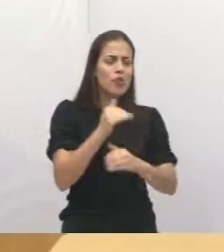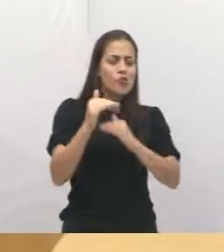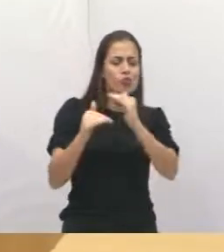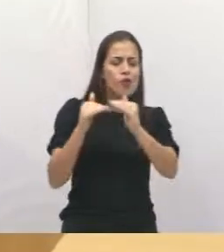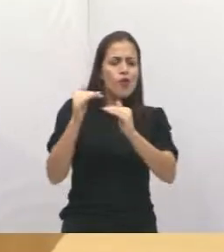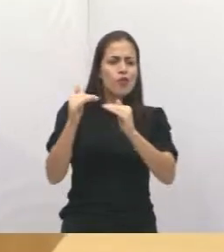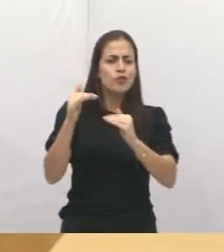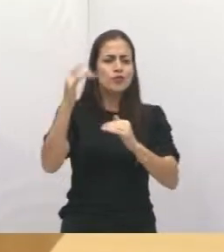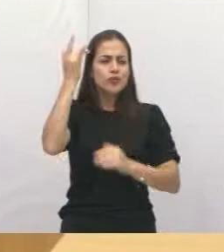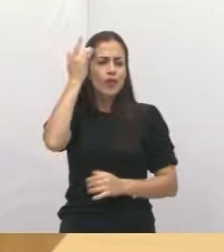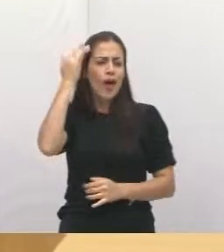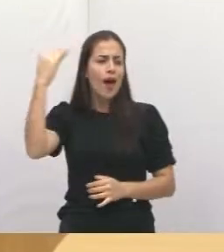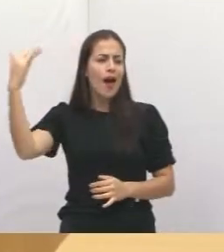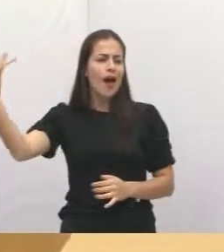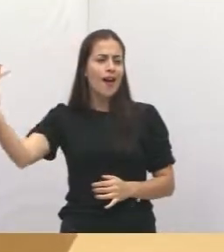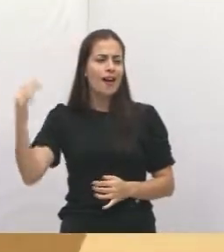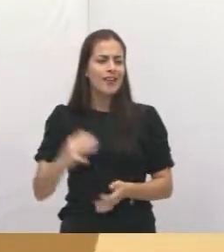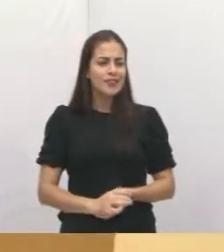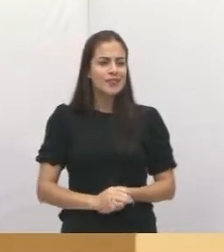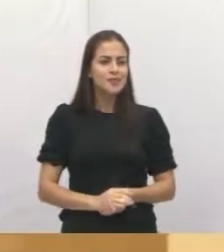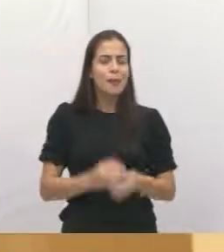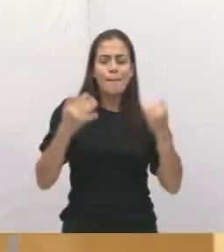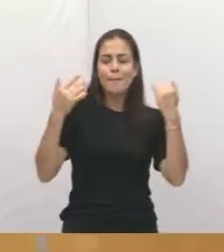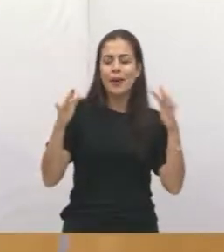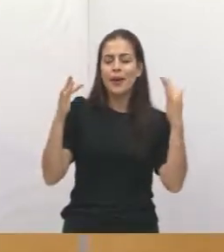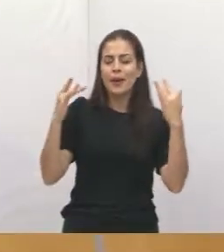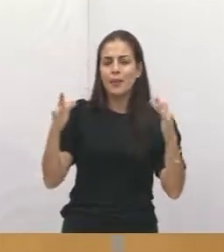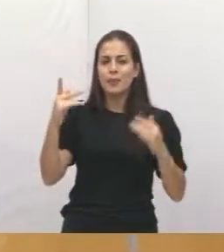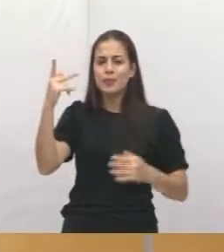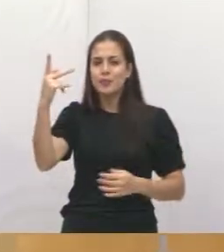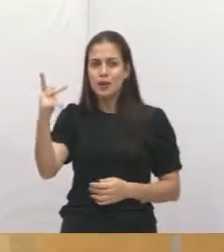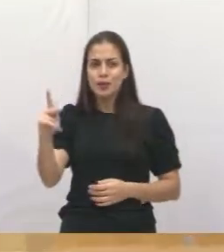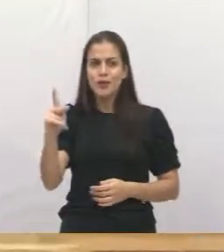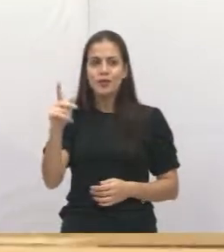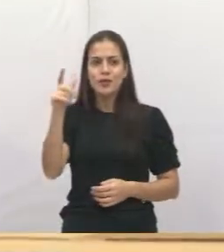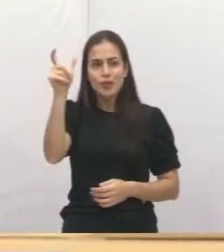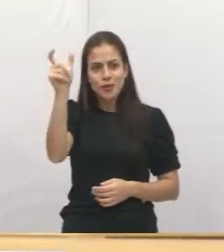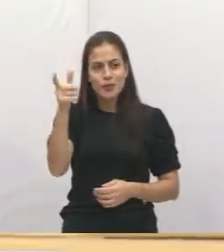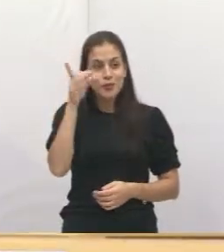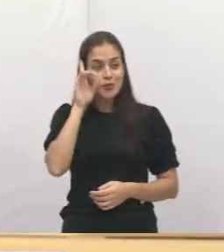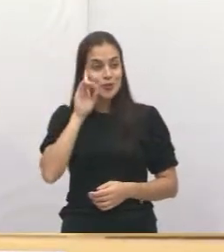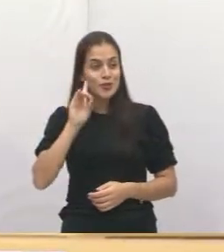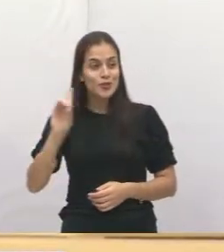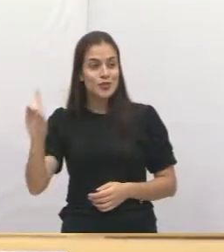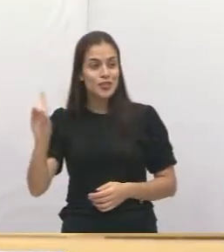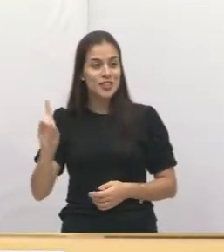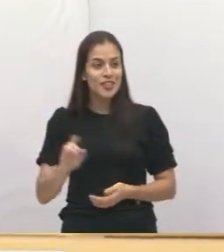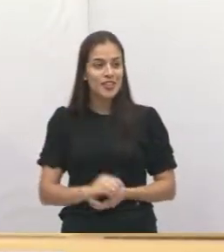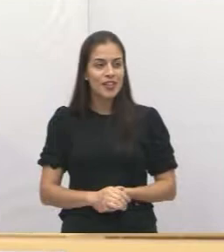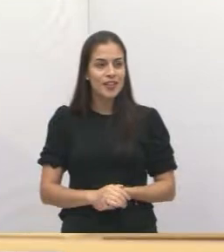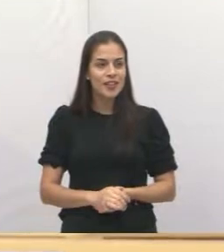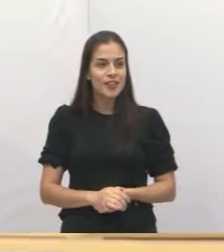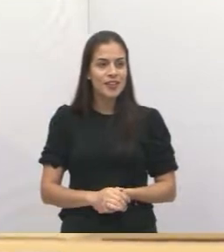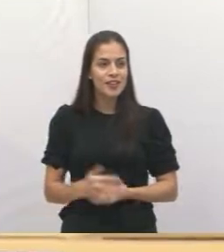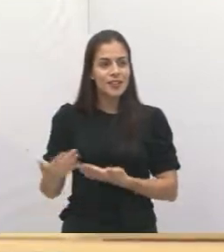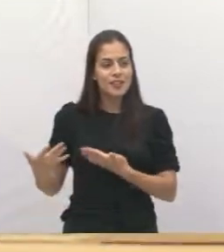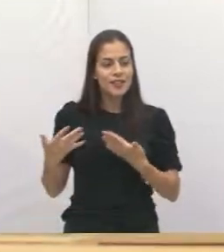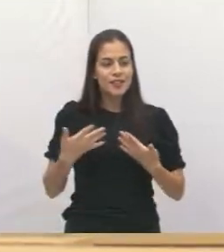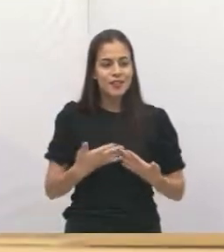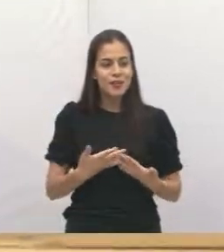Parabéns pelo seu dia, desse vereador aí que chegou como pedreiro e virou vereador.